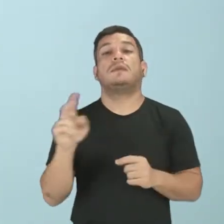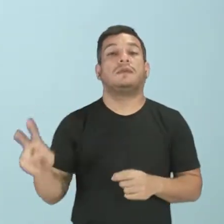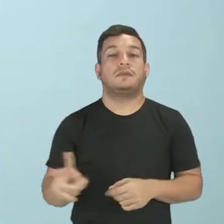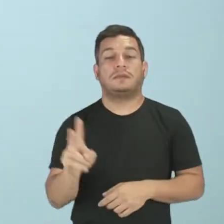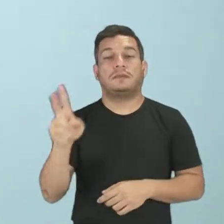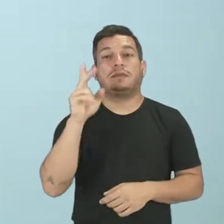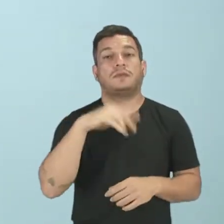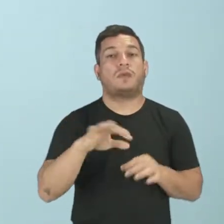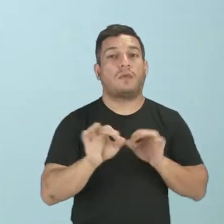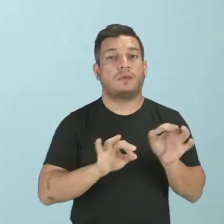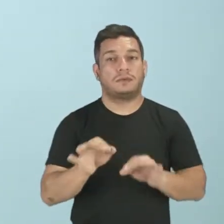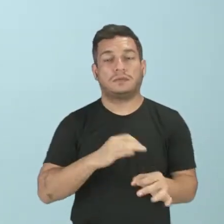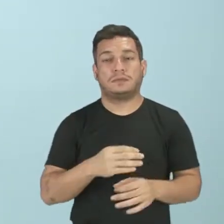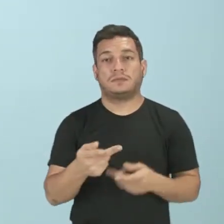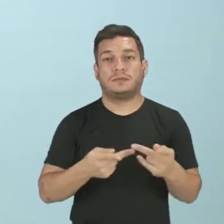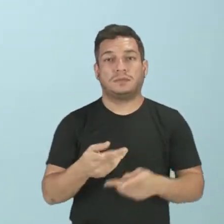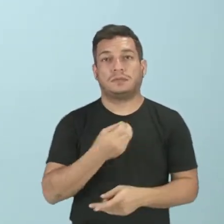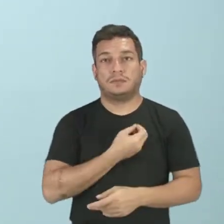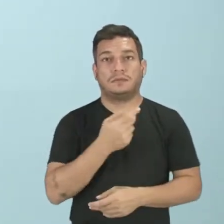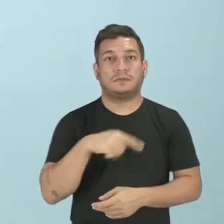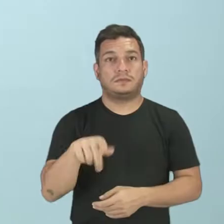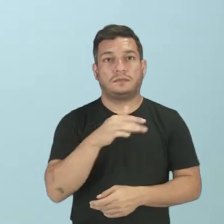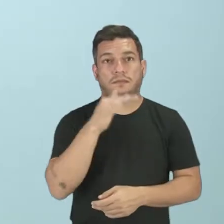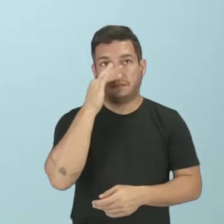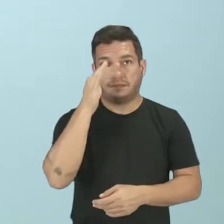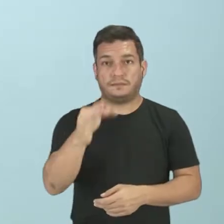construírem o projeto de vida de vocês.